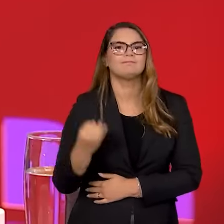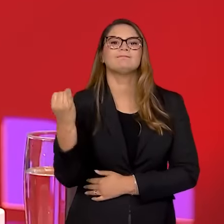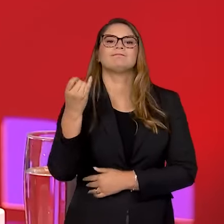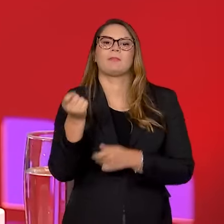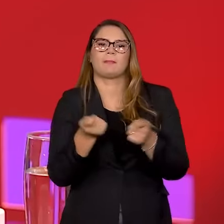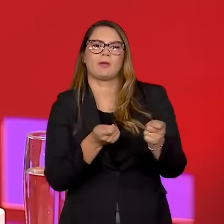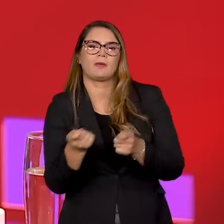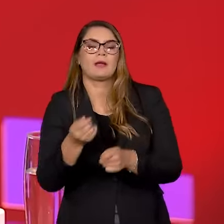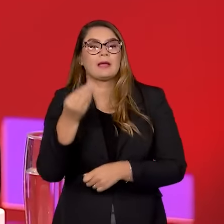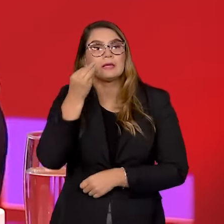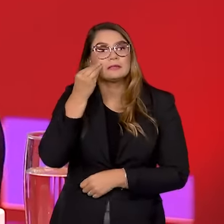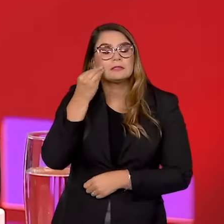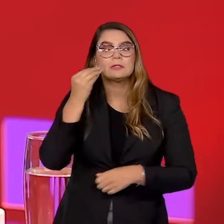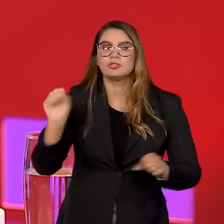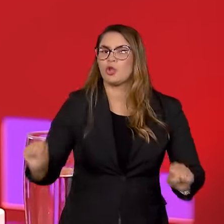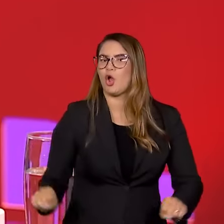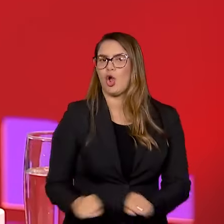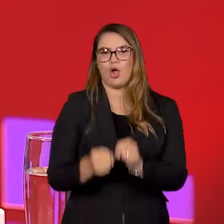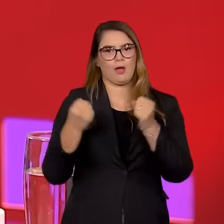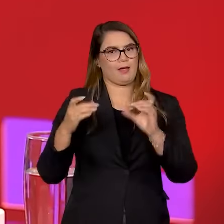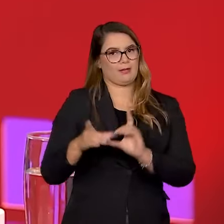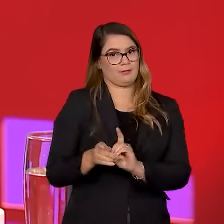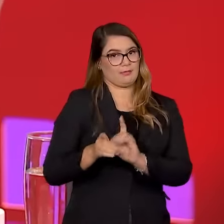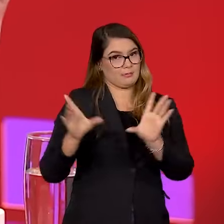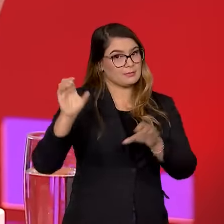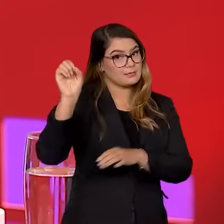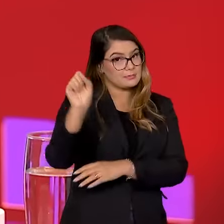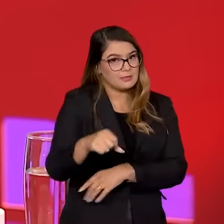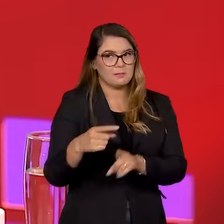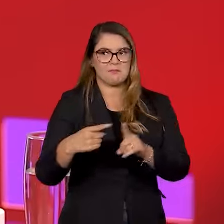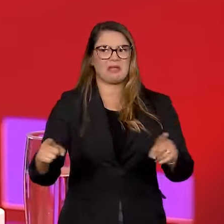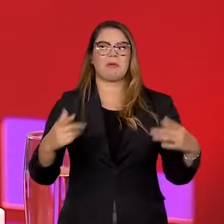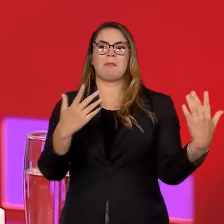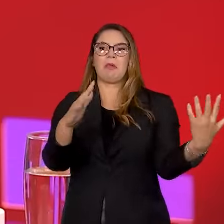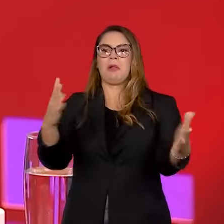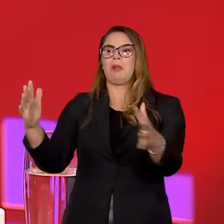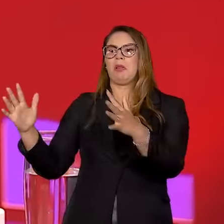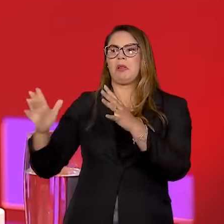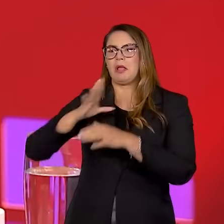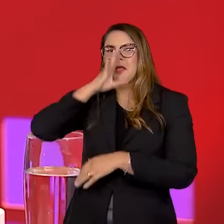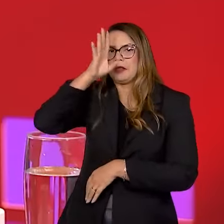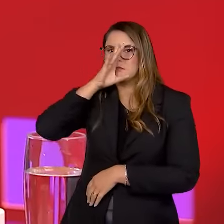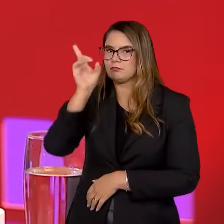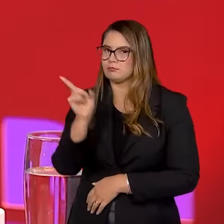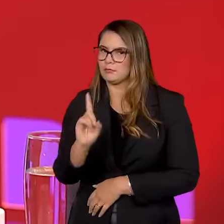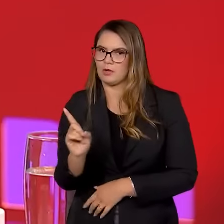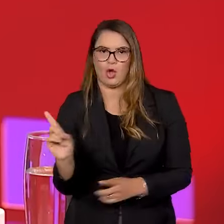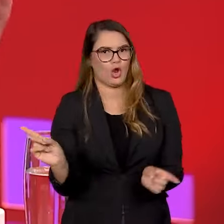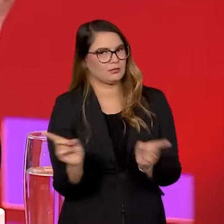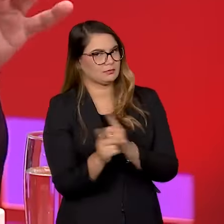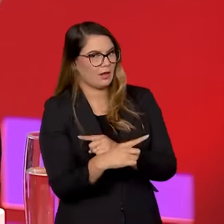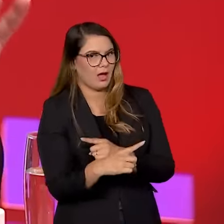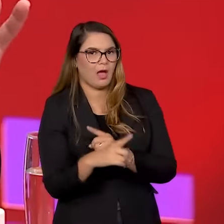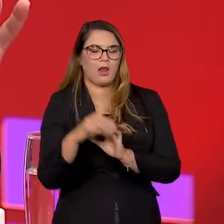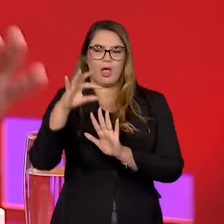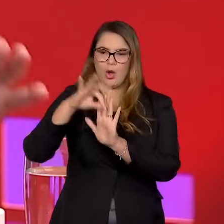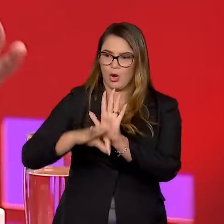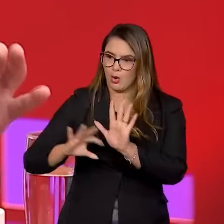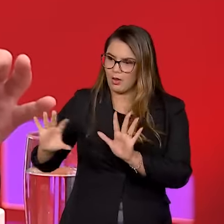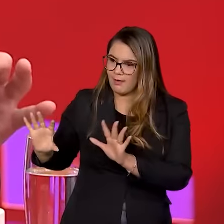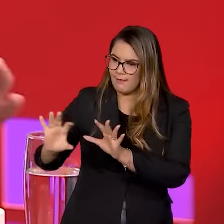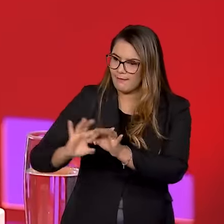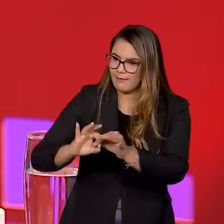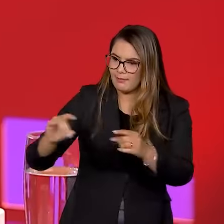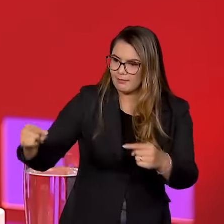conter a tentativa de ruptura democrática, mas nós não vamos aplaudir, evidentemente, excessos. Ao contrário, a coerência é um valor fundamental,